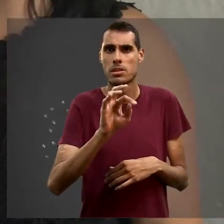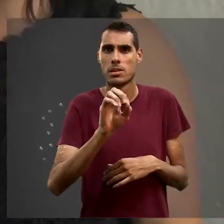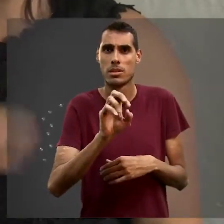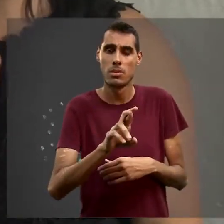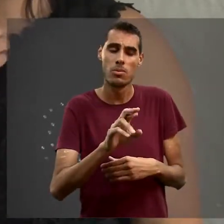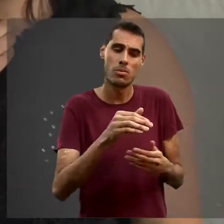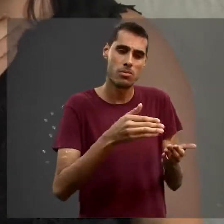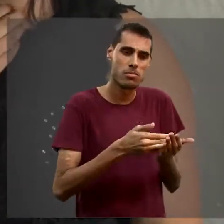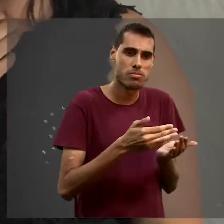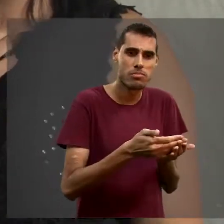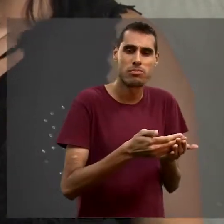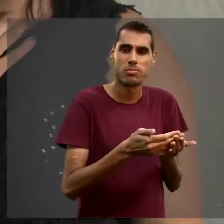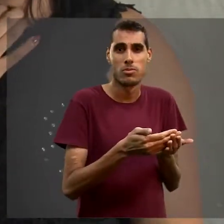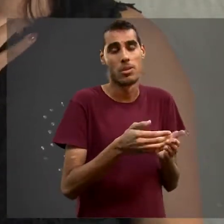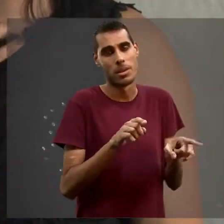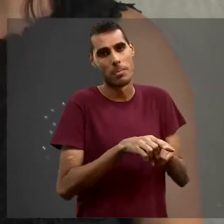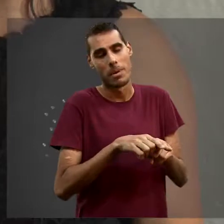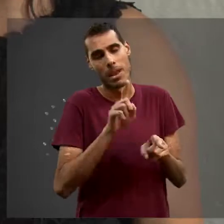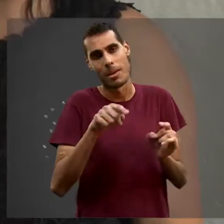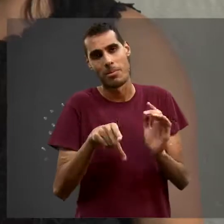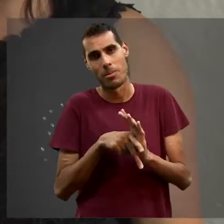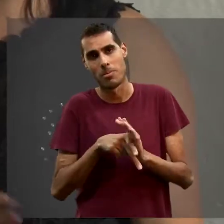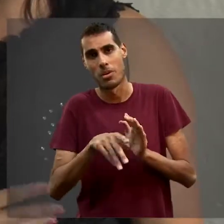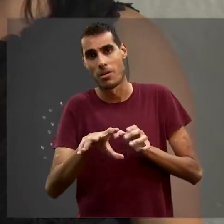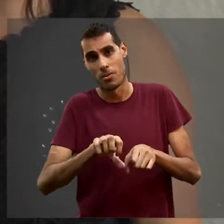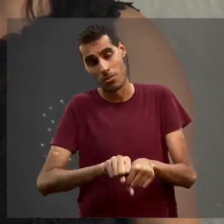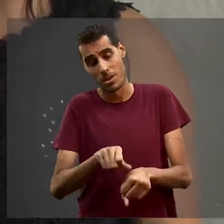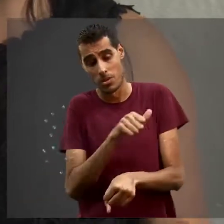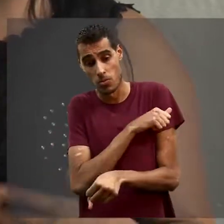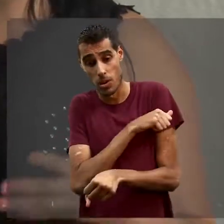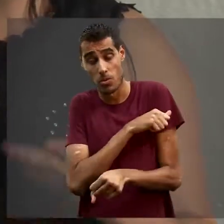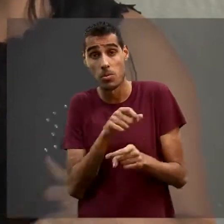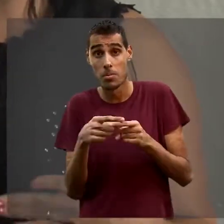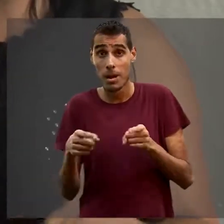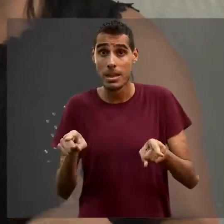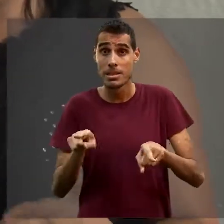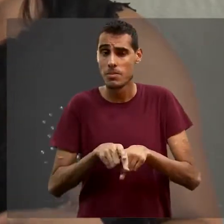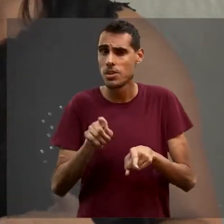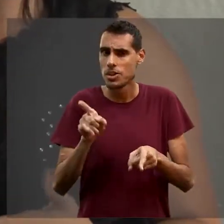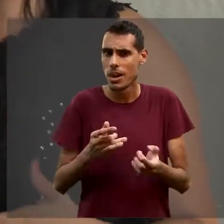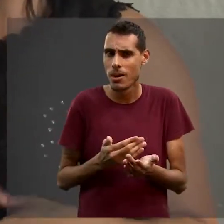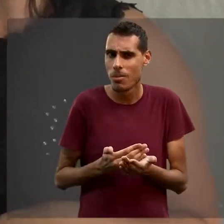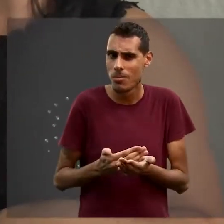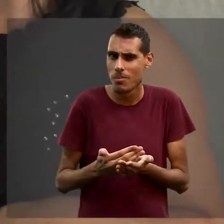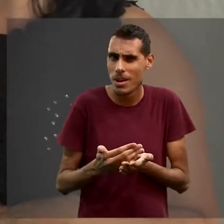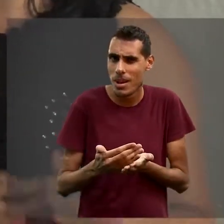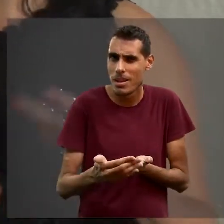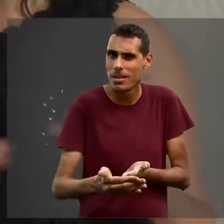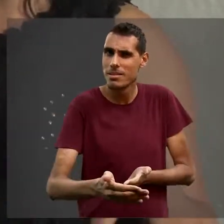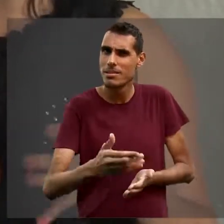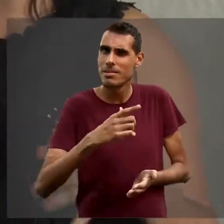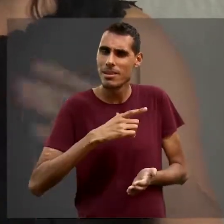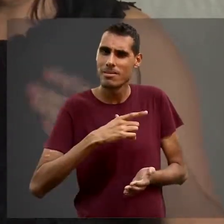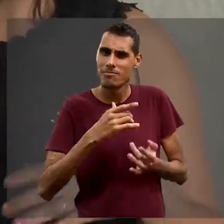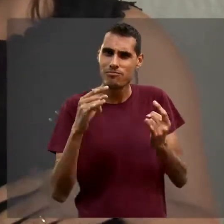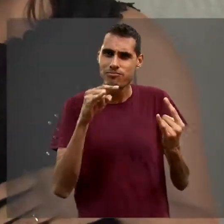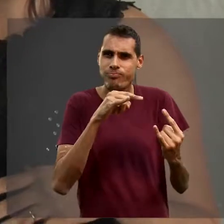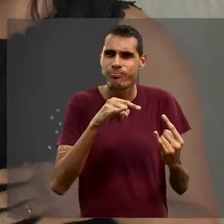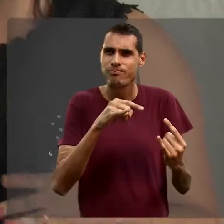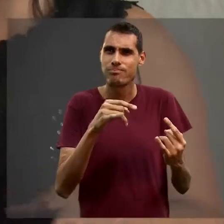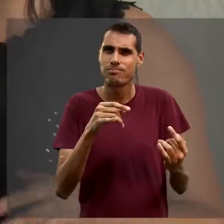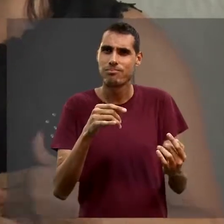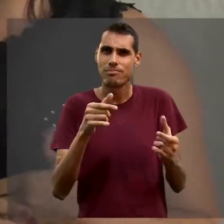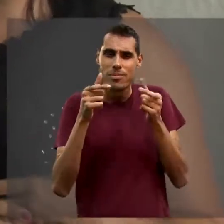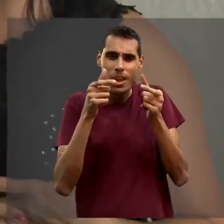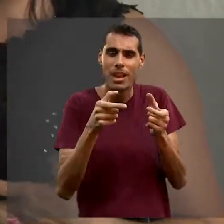pertinente com a formação do aluno, mas já instigando essa vontade e também já mostrando, olha lá